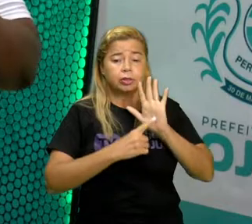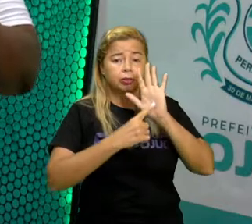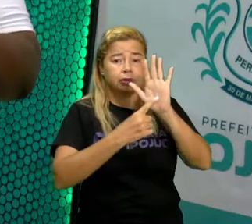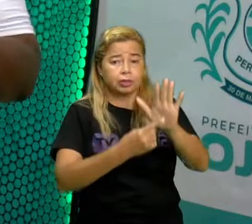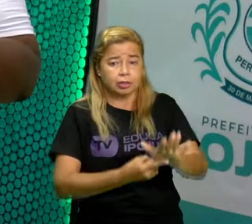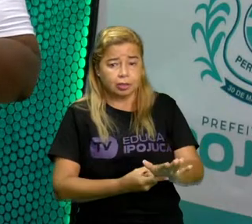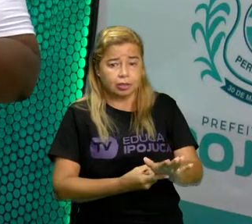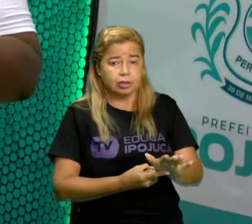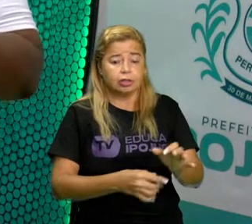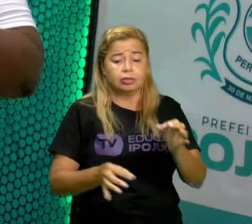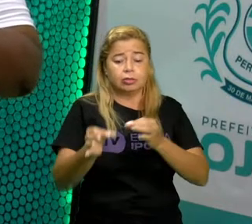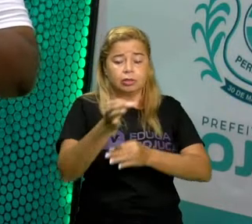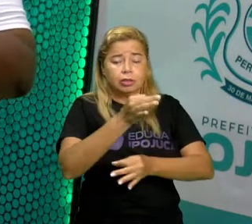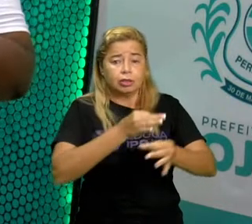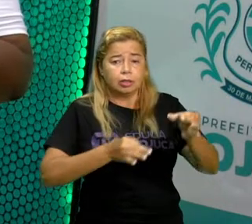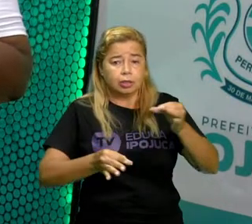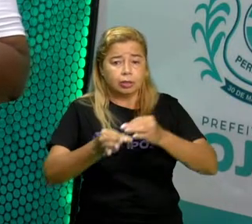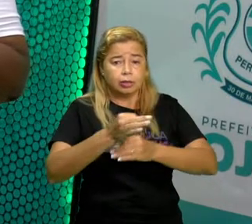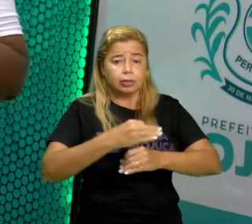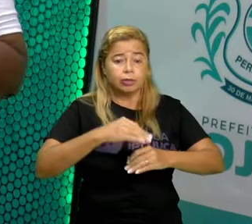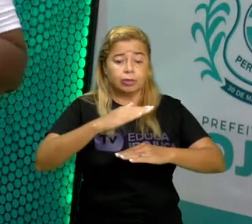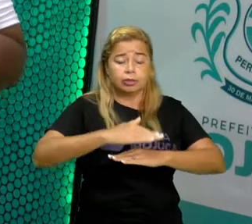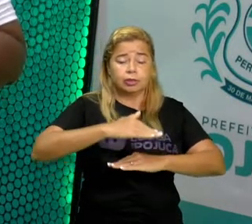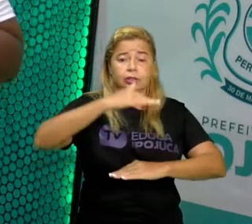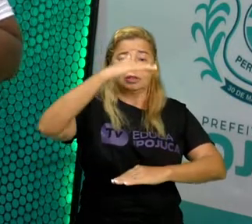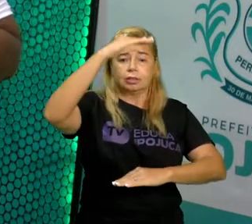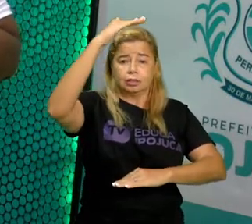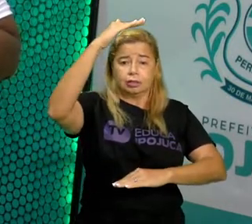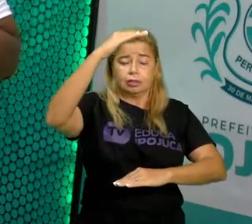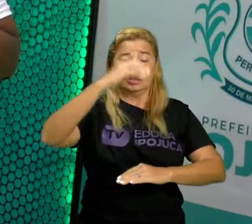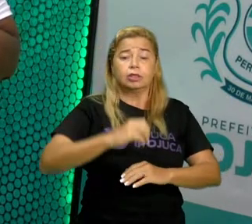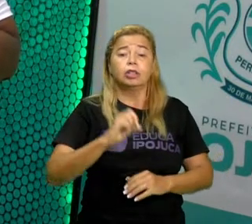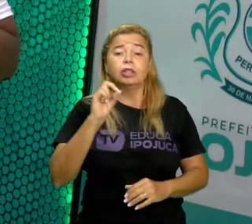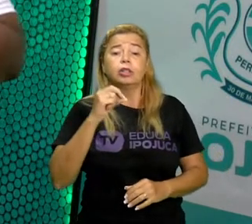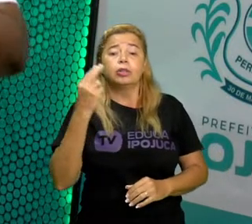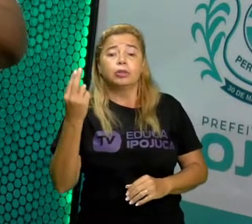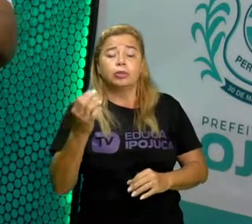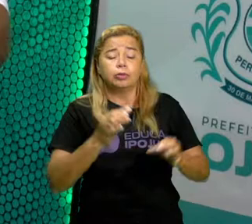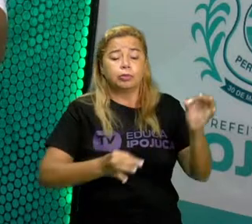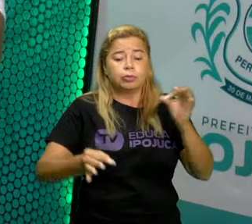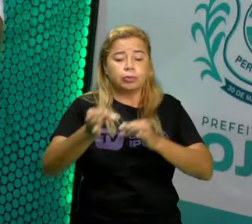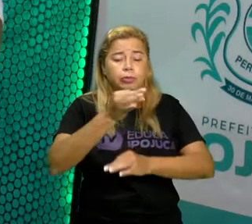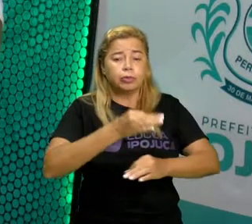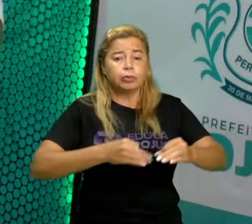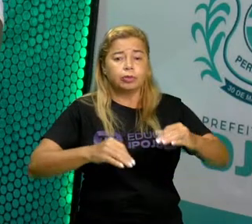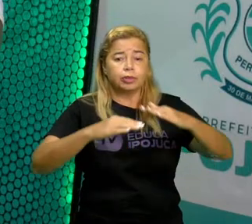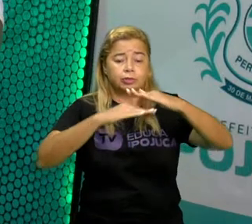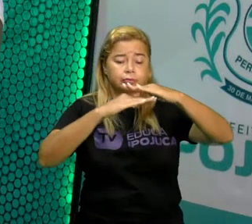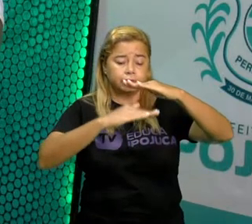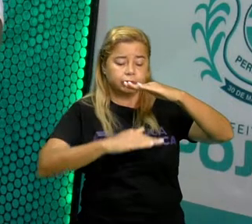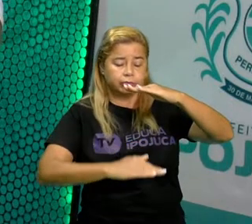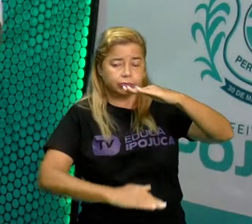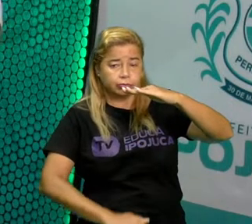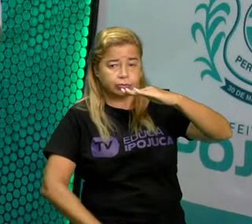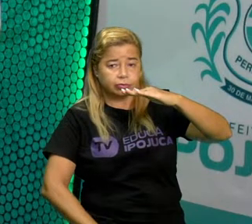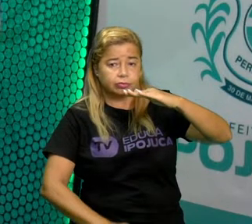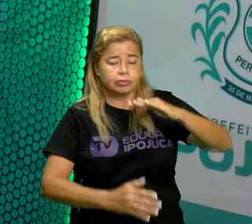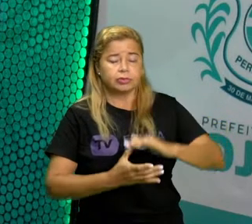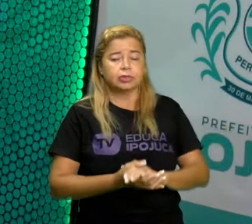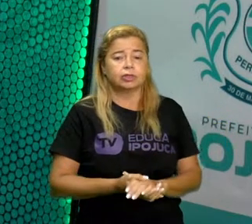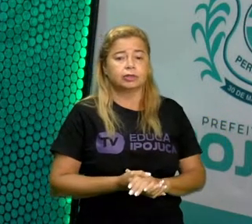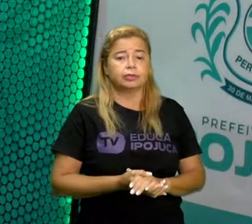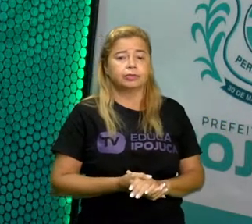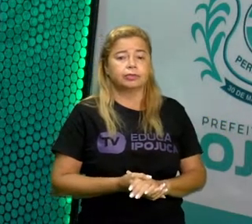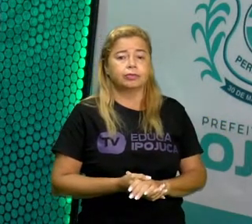em ordem crescente ou decrescente. A gente vai ver mais